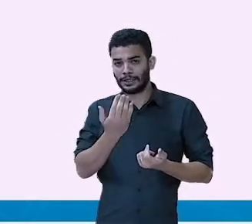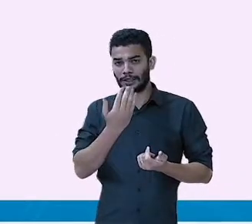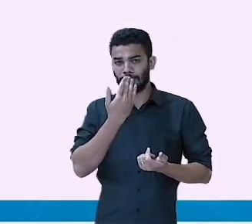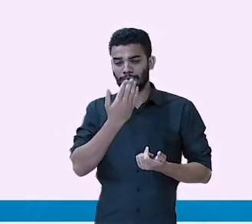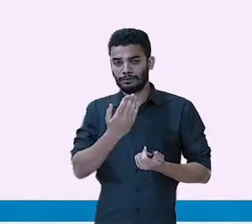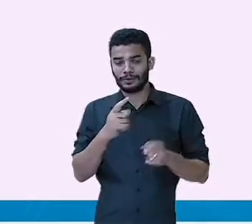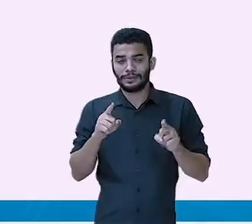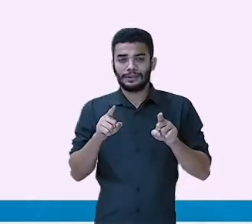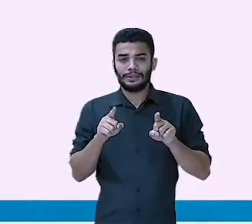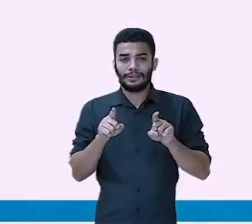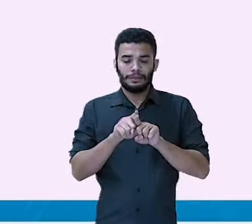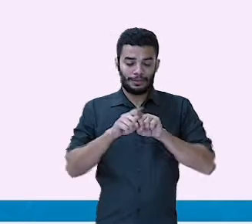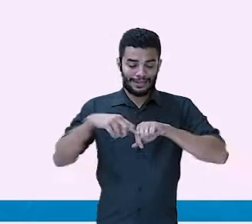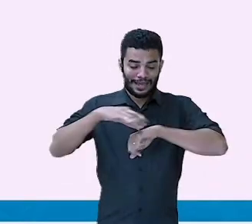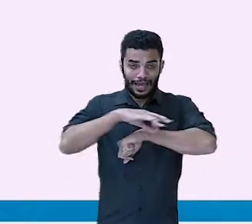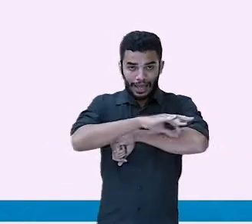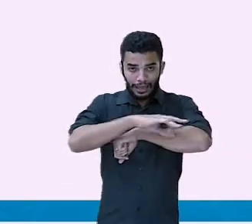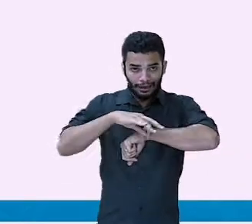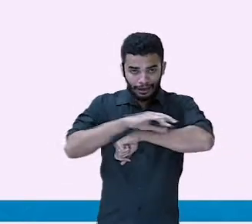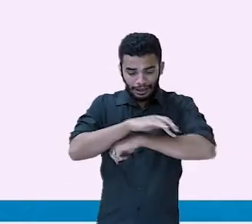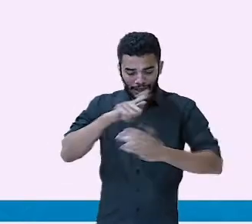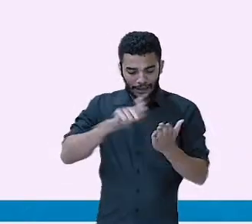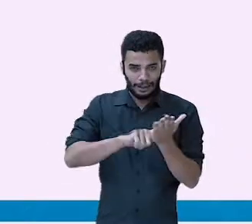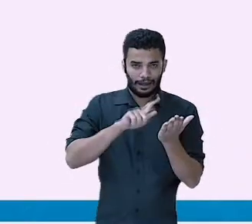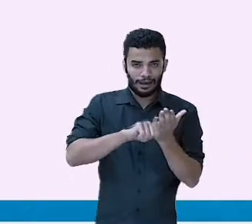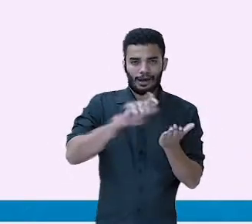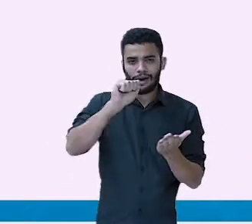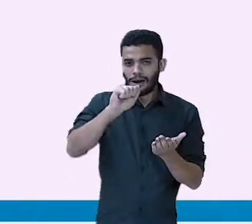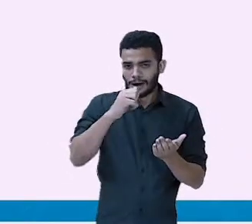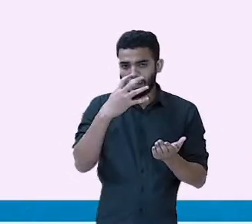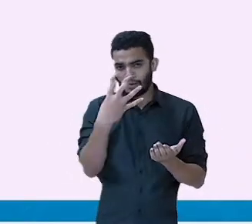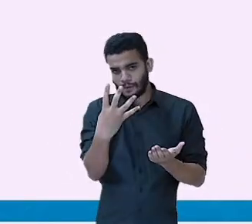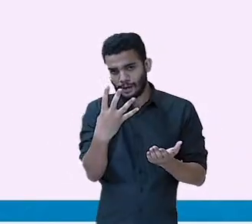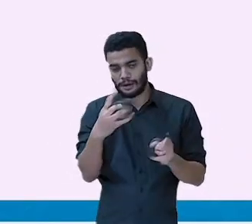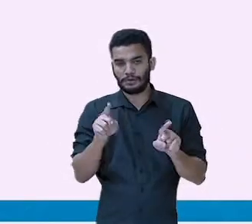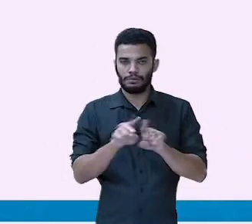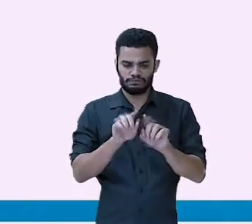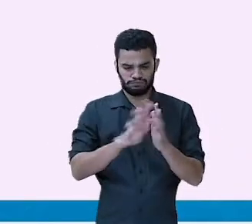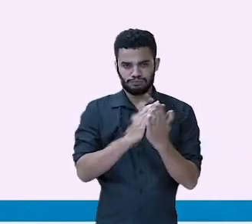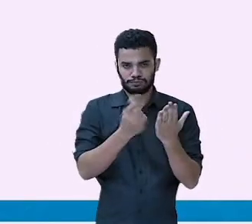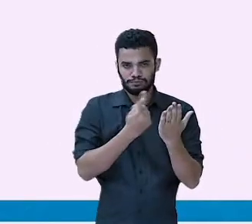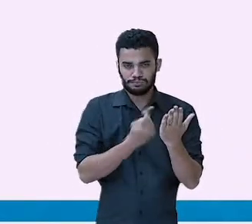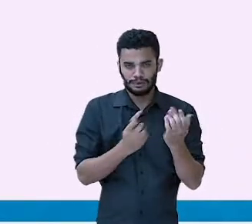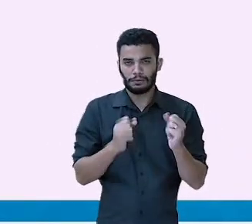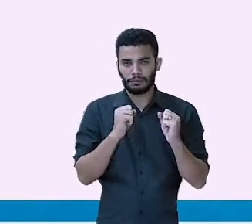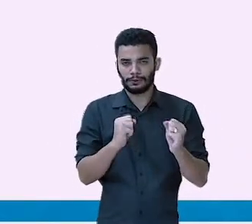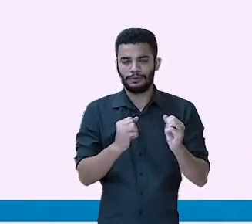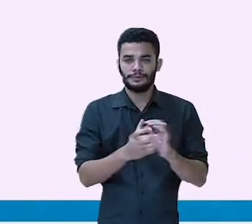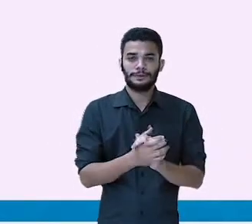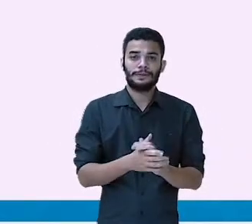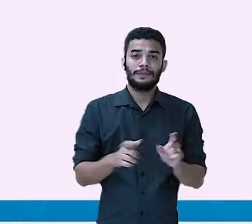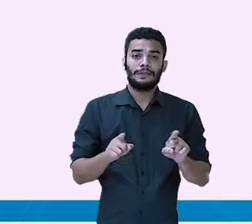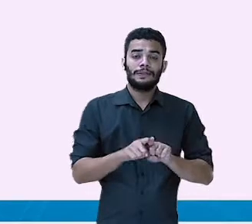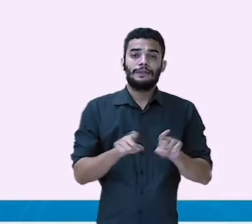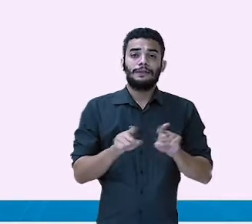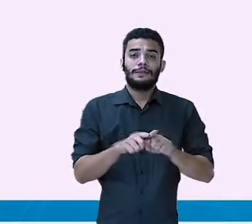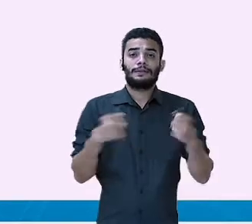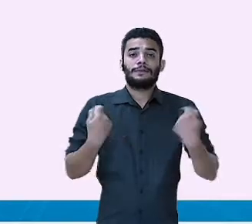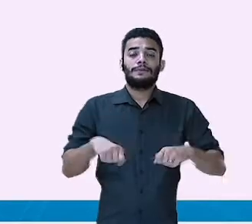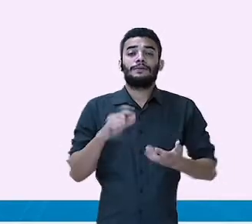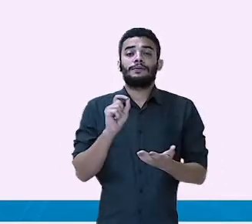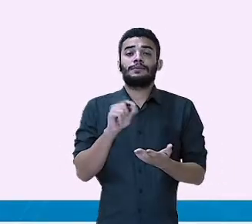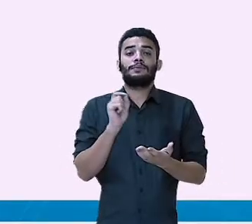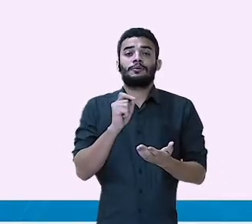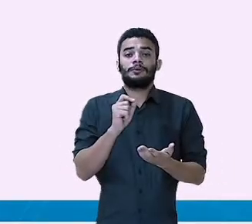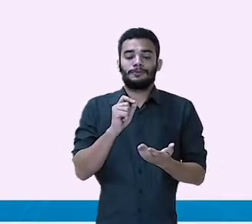régua, folhas de papel A4 ou de caderno, uma cartolina, duas tampinhas de